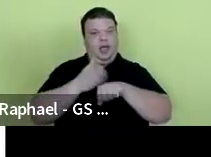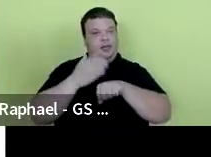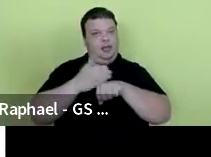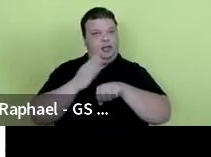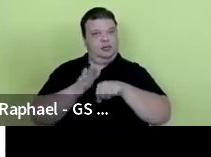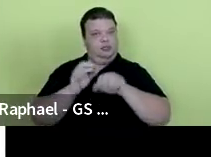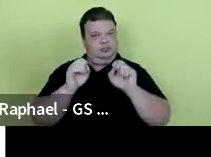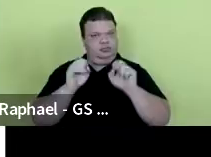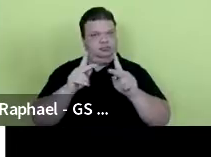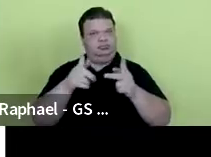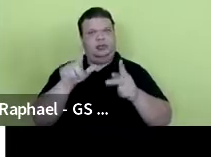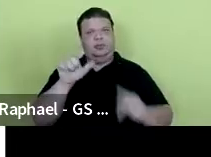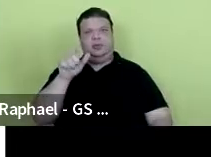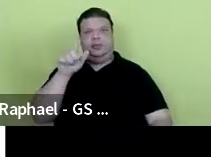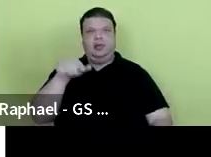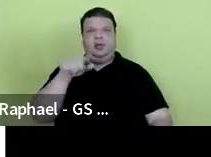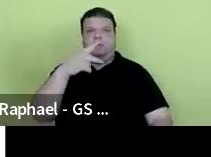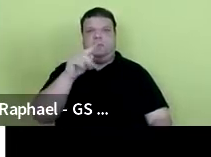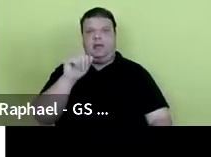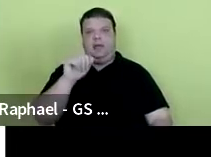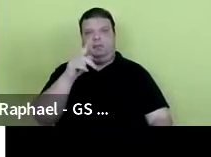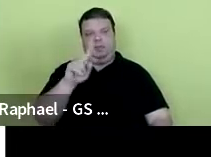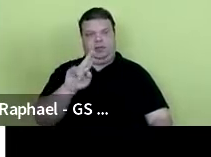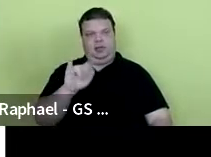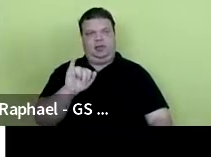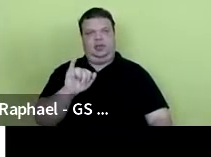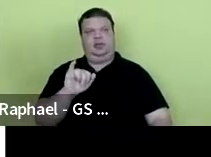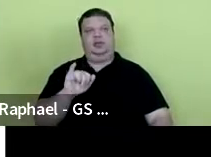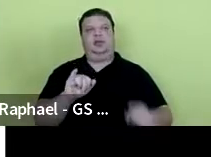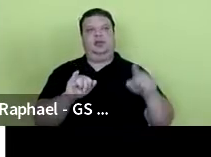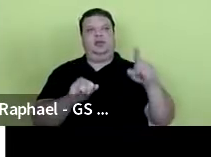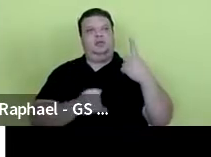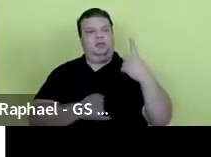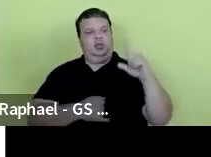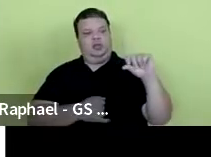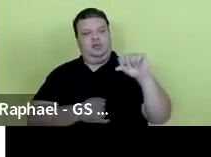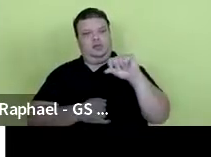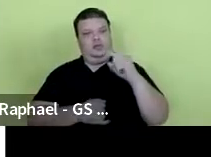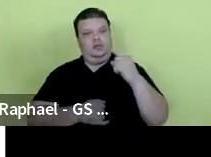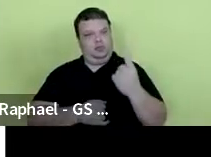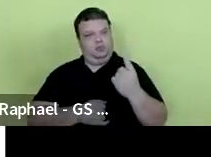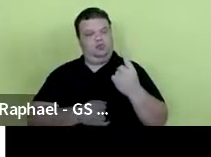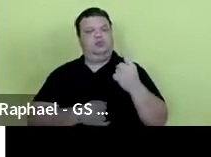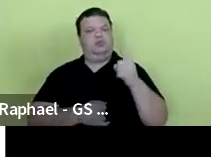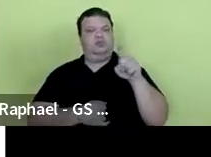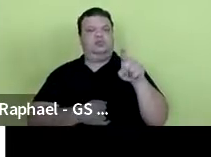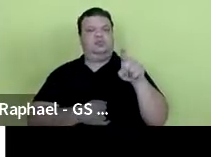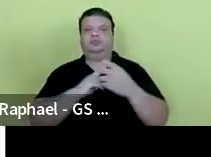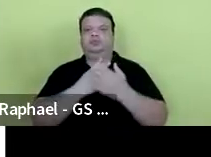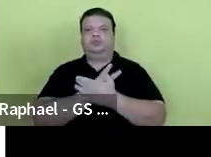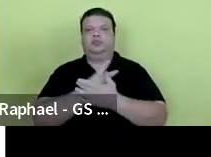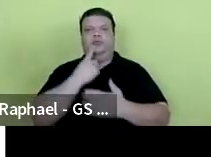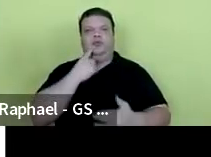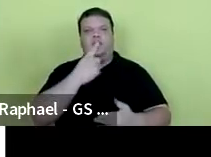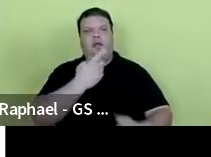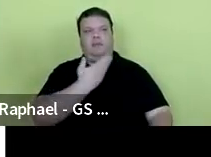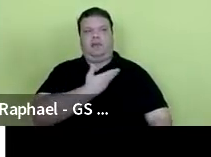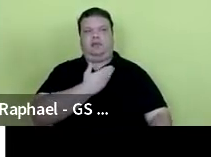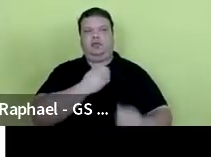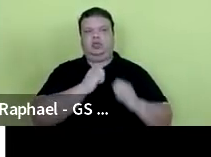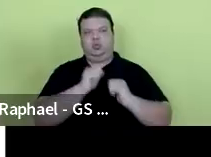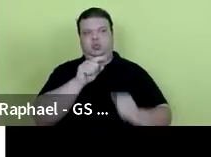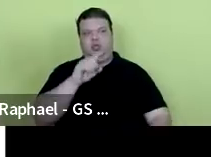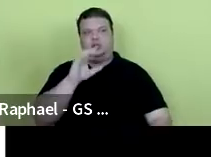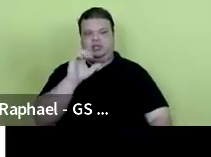dos estagiários de PAP. Em 1991, foi a parceria com o CNPQ